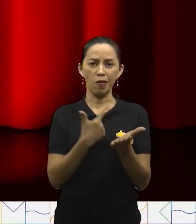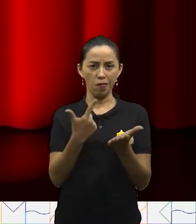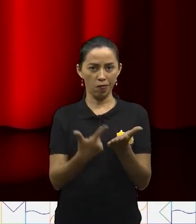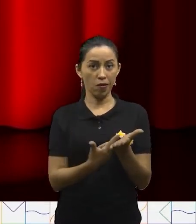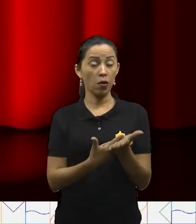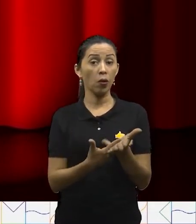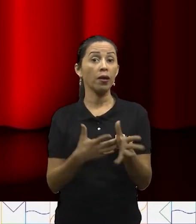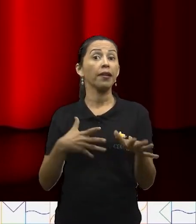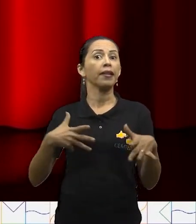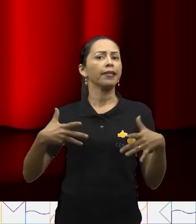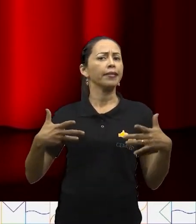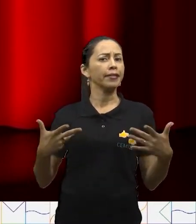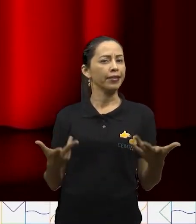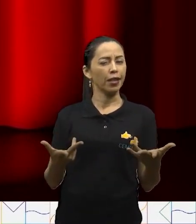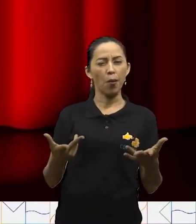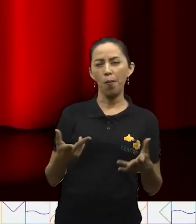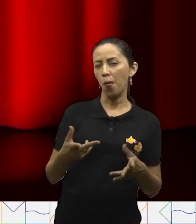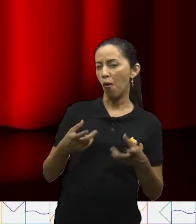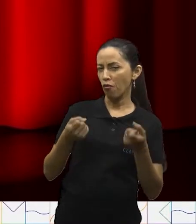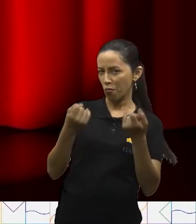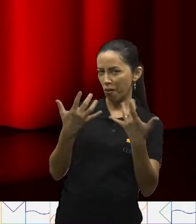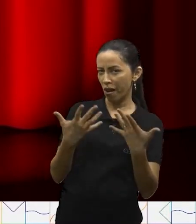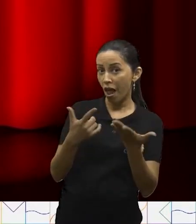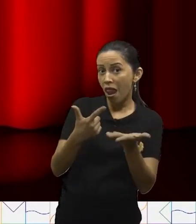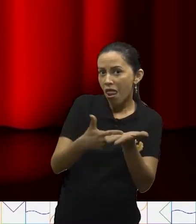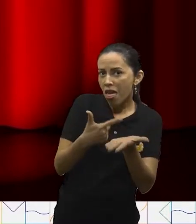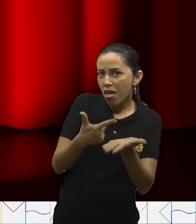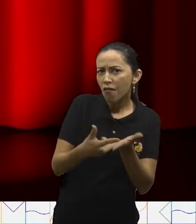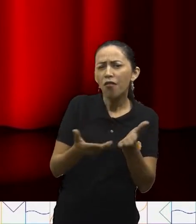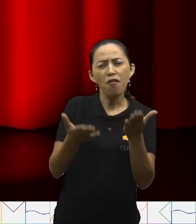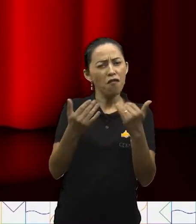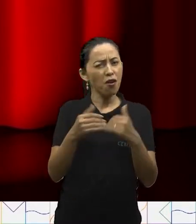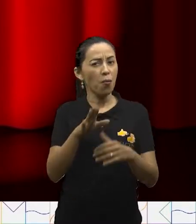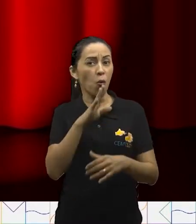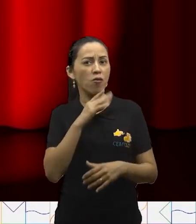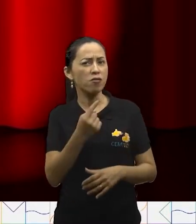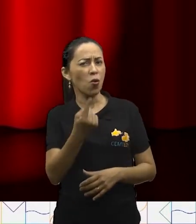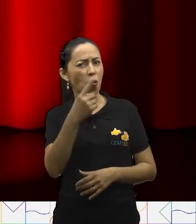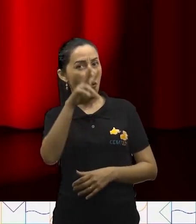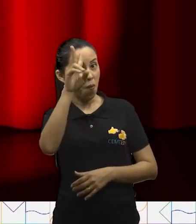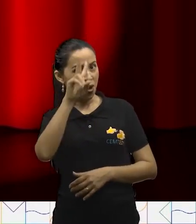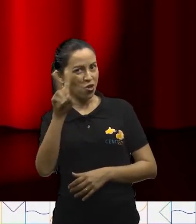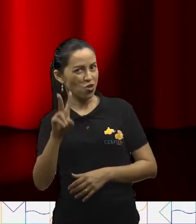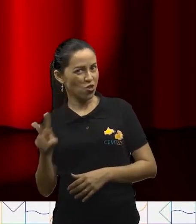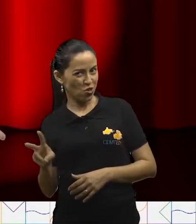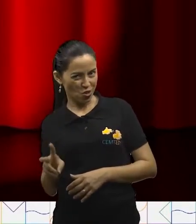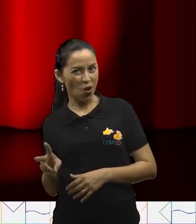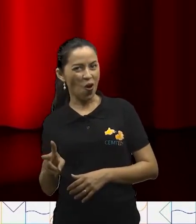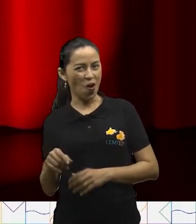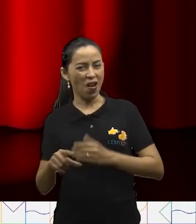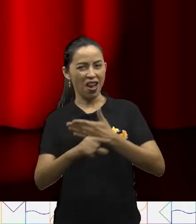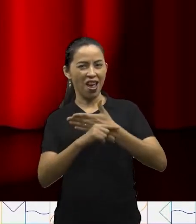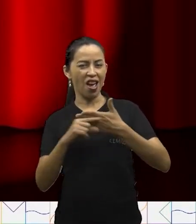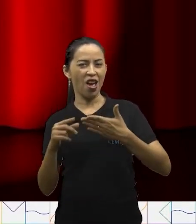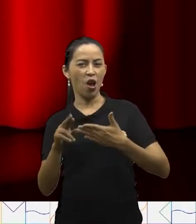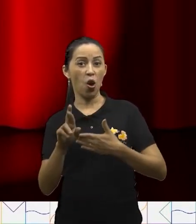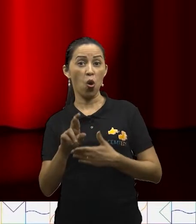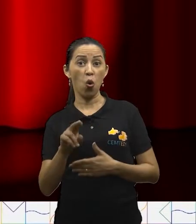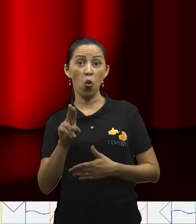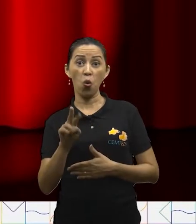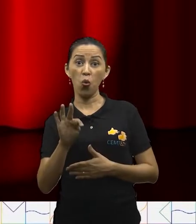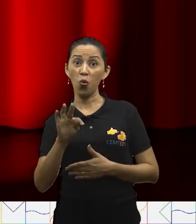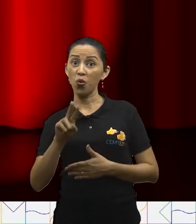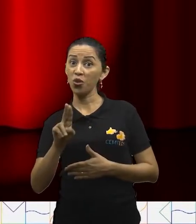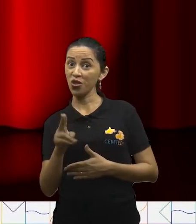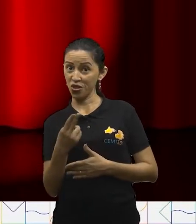por falar em livros, que tal conhecermos uma história escrita por Ruth Rocha? Você aceita